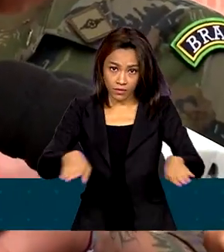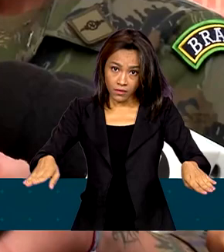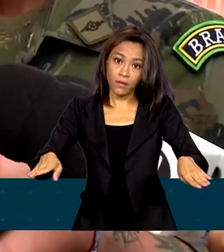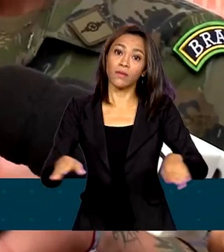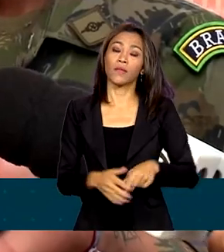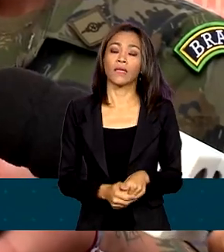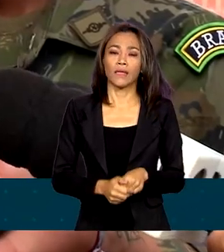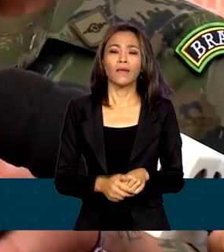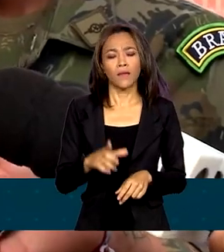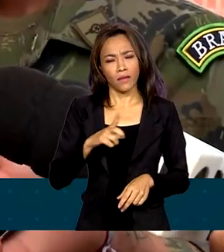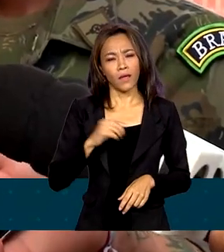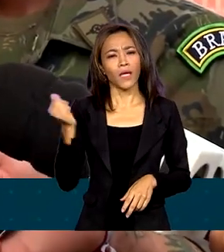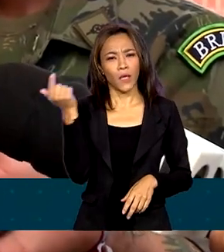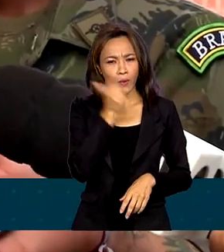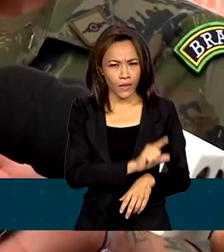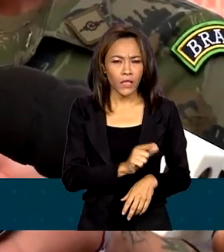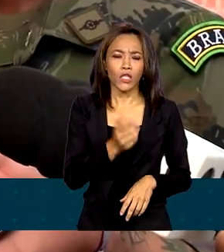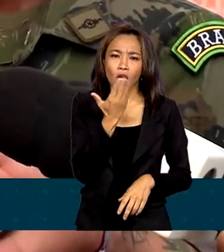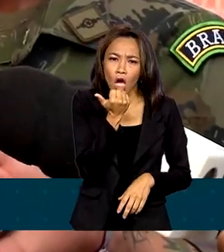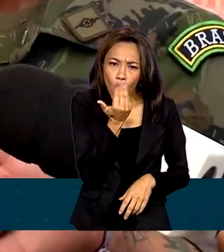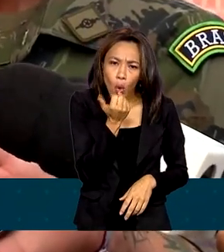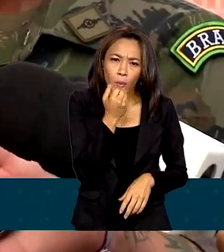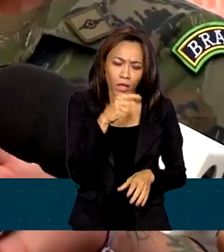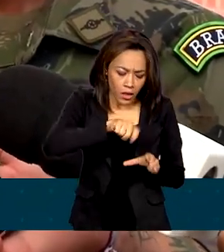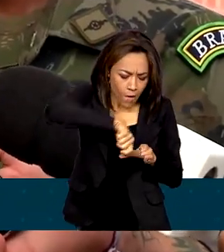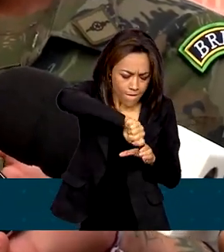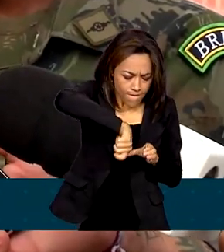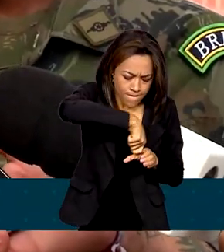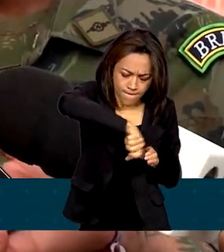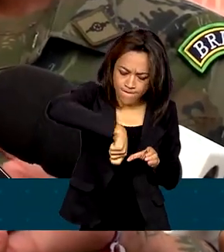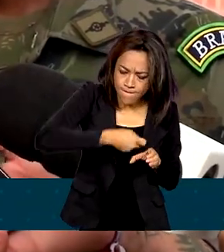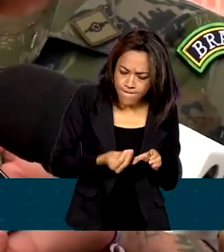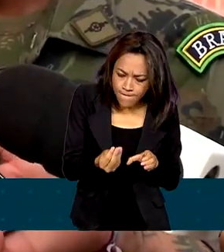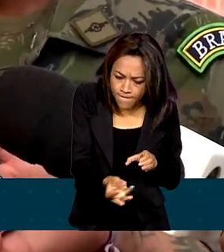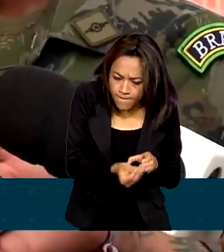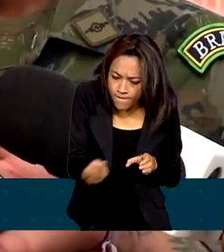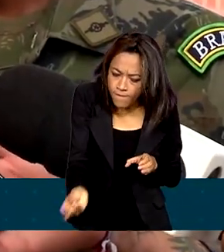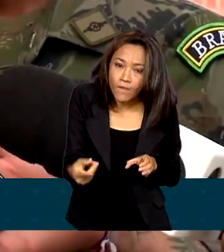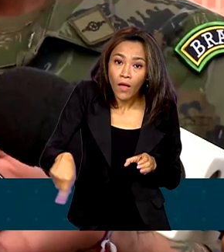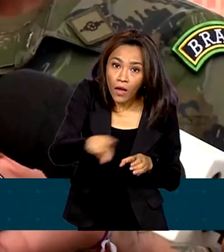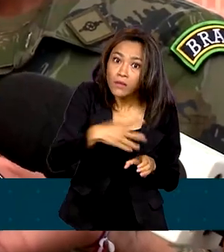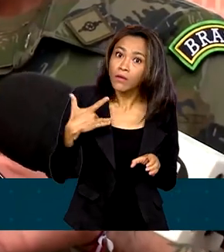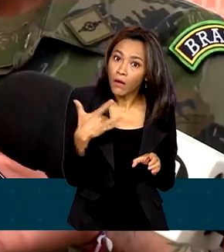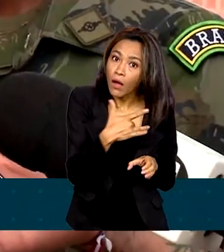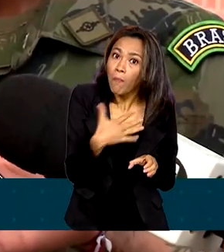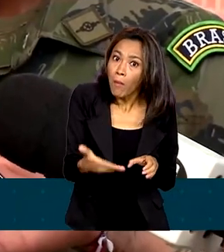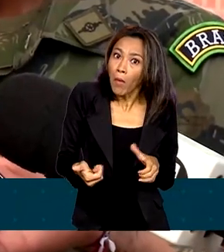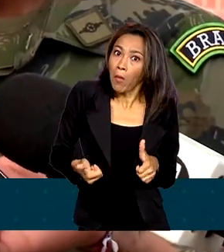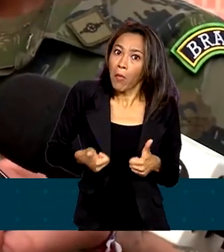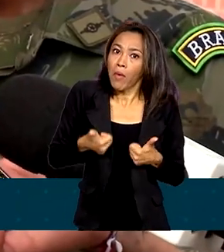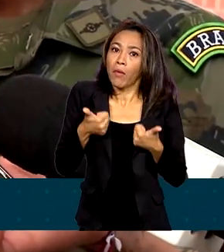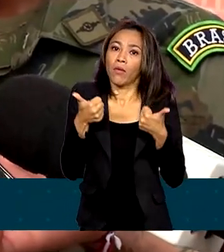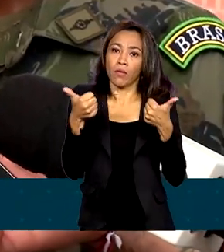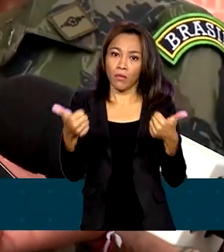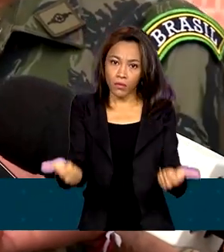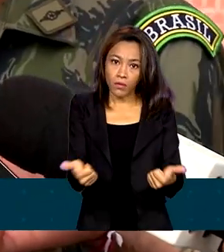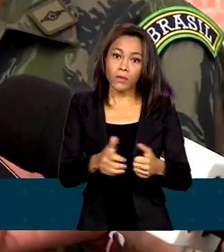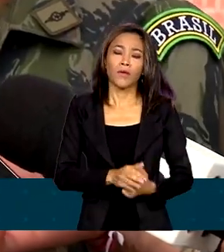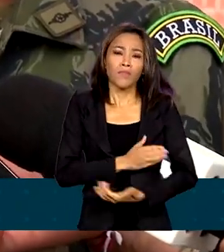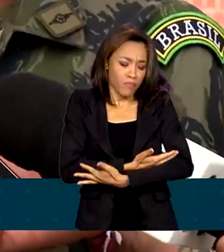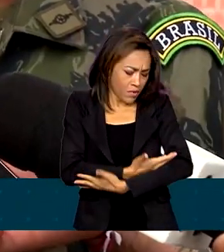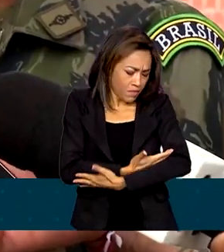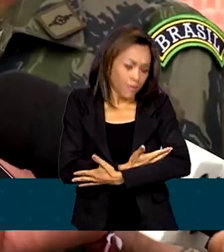Tem conseguido fazer uma suplementação alimentar, muitas delas já estão melhorando essa parte nutricional. Os casos de crianças recém